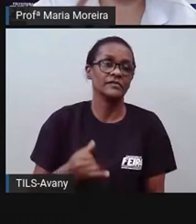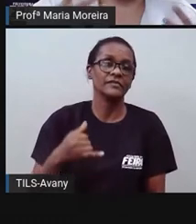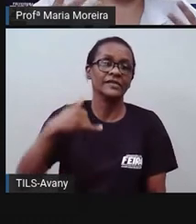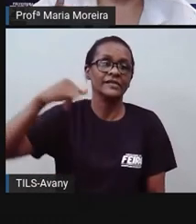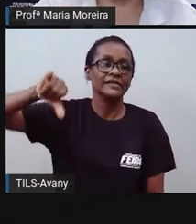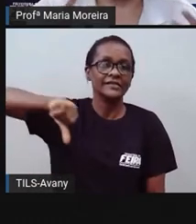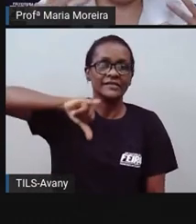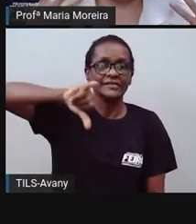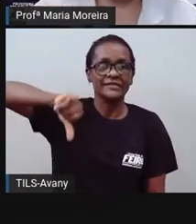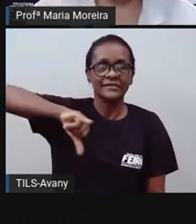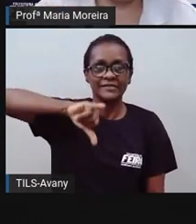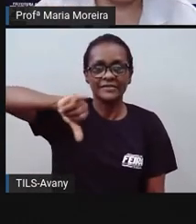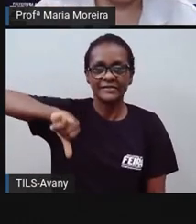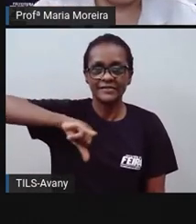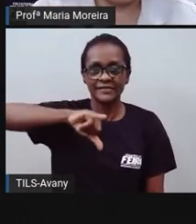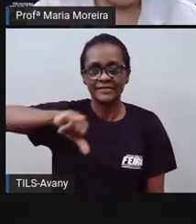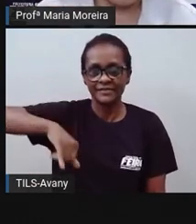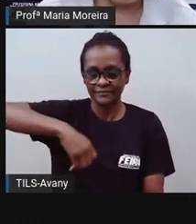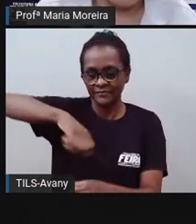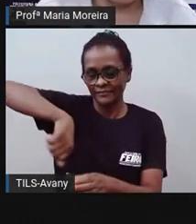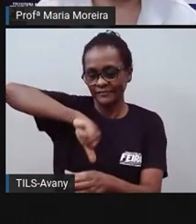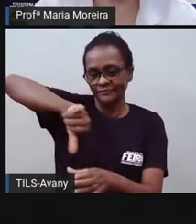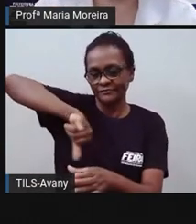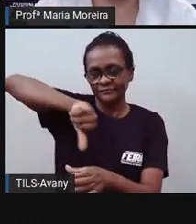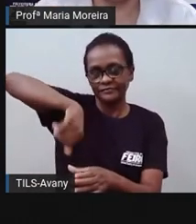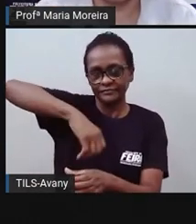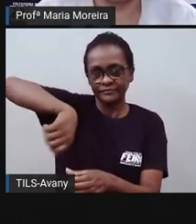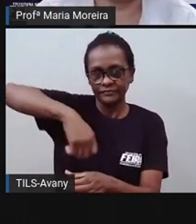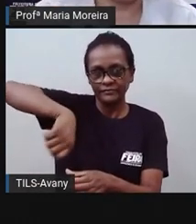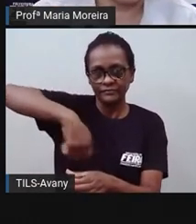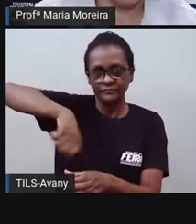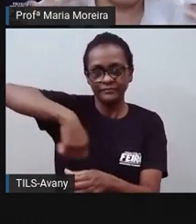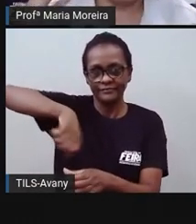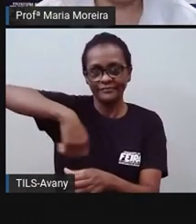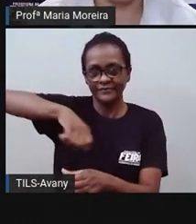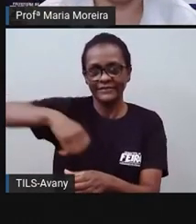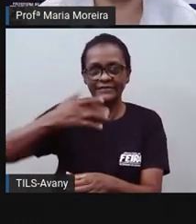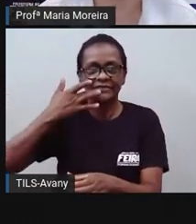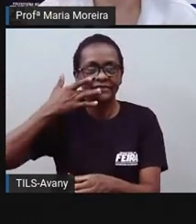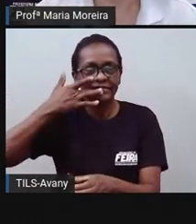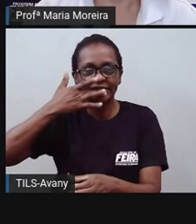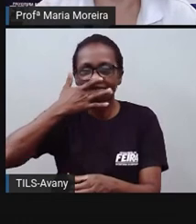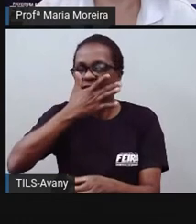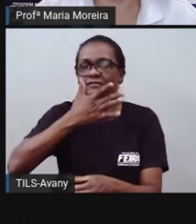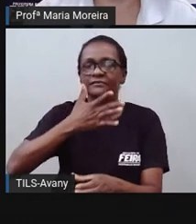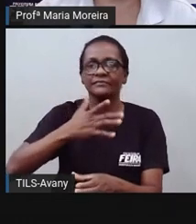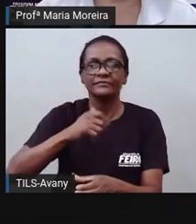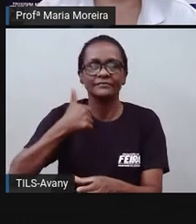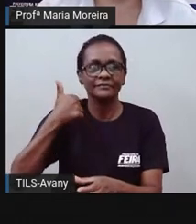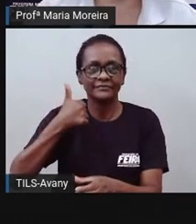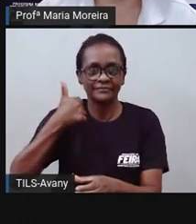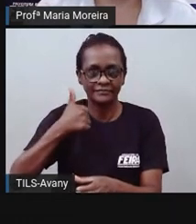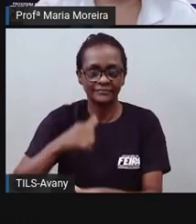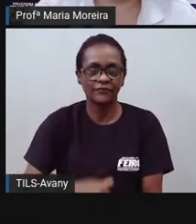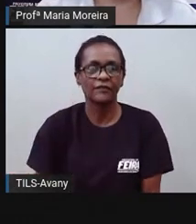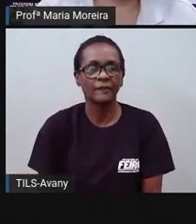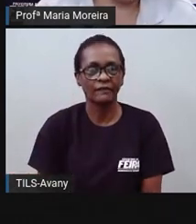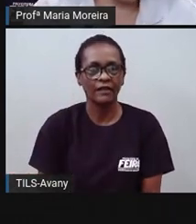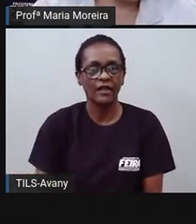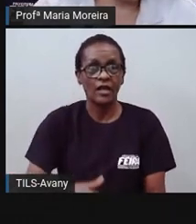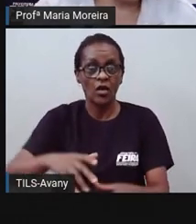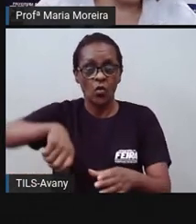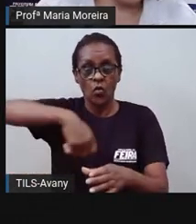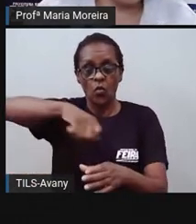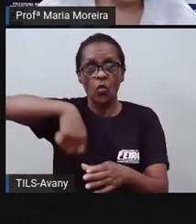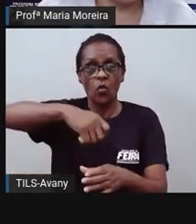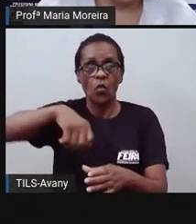azeite que dá aí o sabor ao vatapá, ao caruru, ao acarajé, à muqueca. Então, essas comidas, a gente diz,